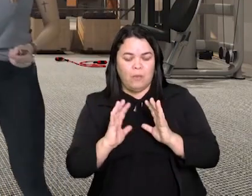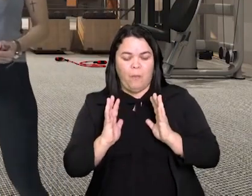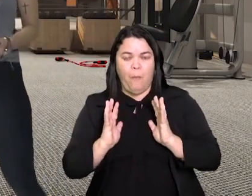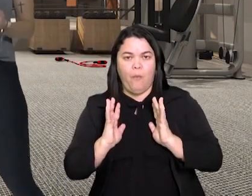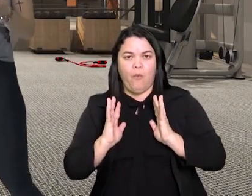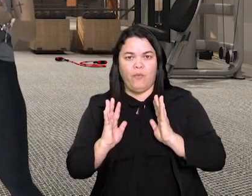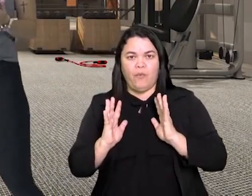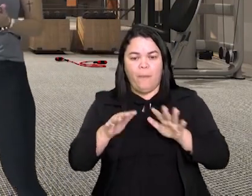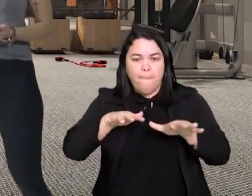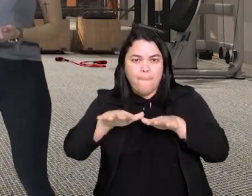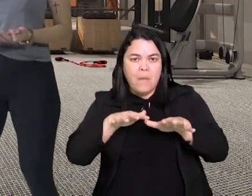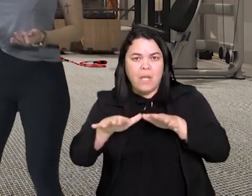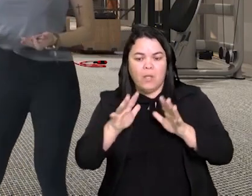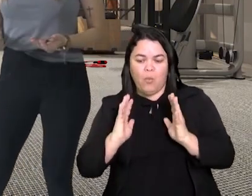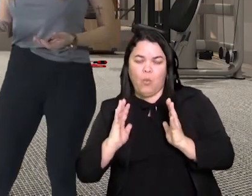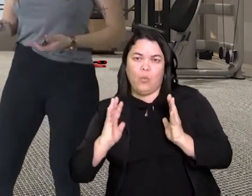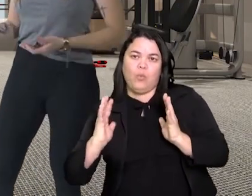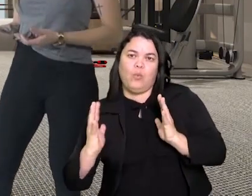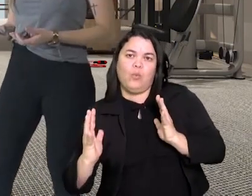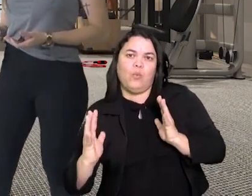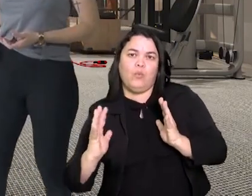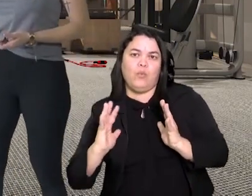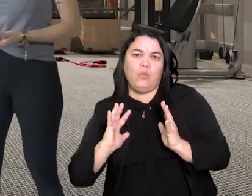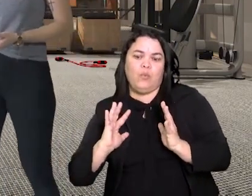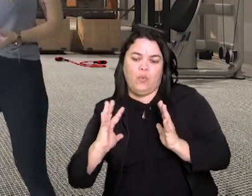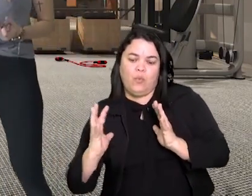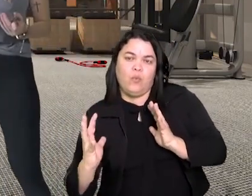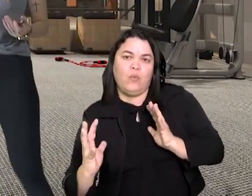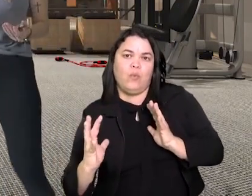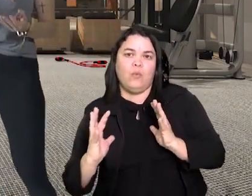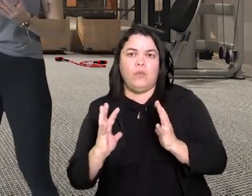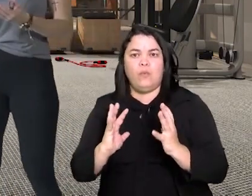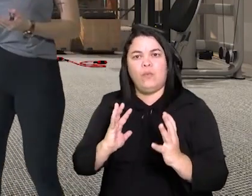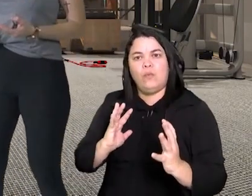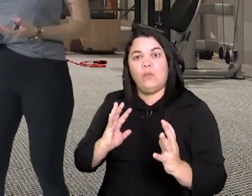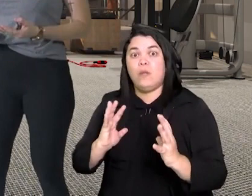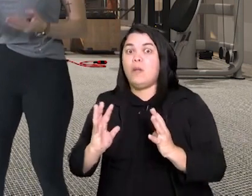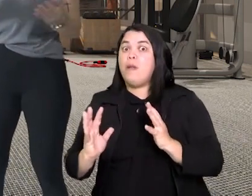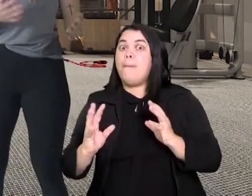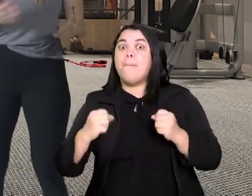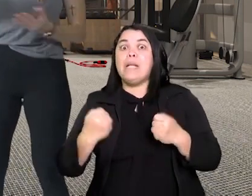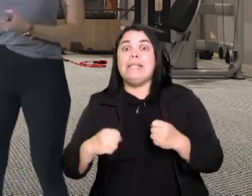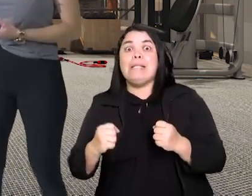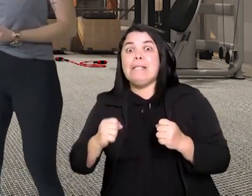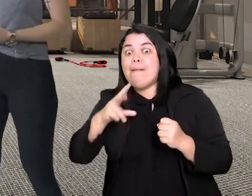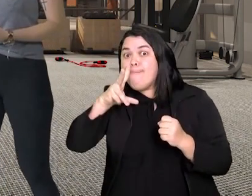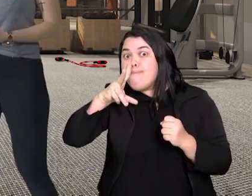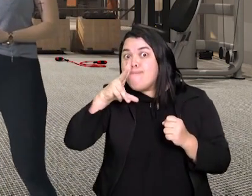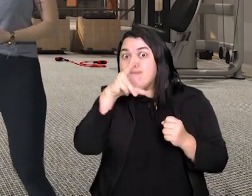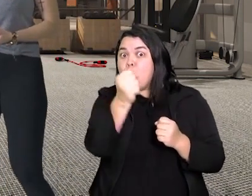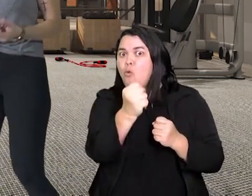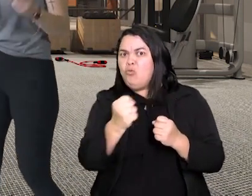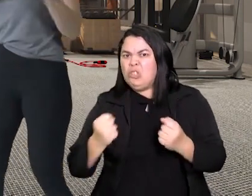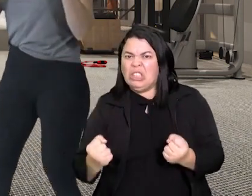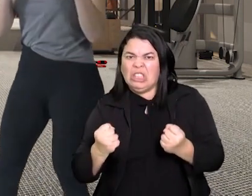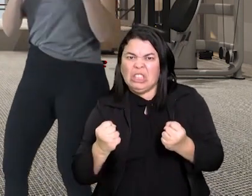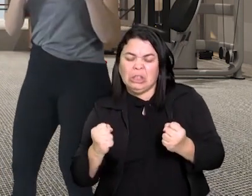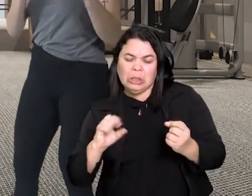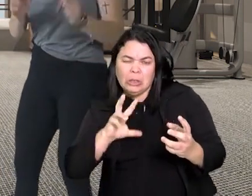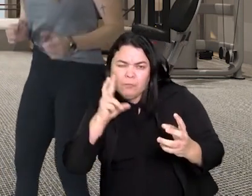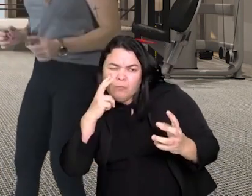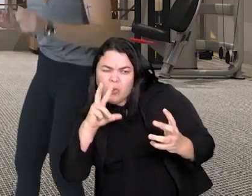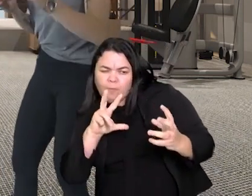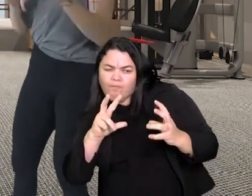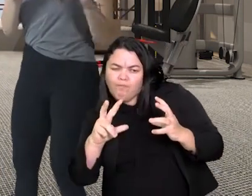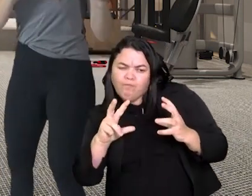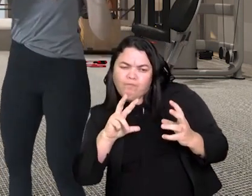movimentam de lado criando estratégia. É uma luta que utiliza de muita força e estratégia para derrubar o outro. Nossa